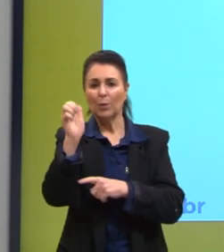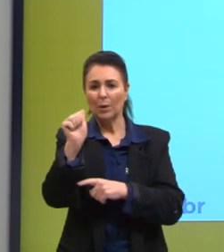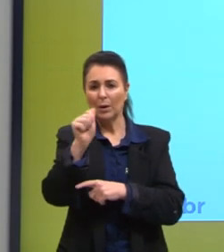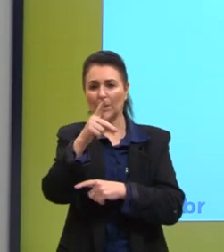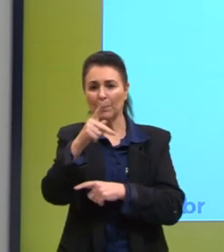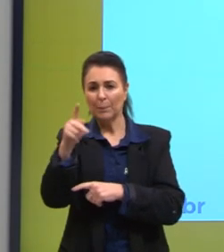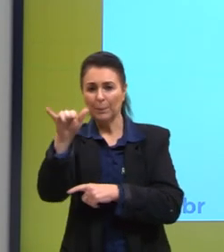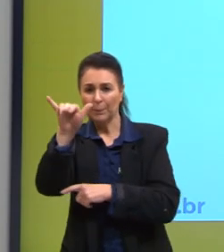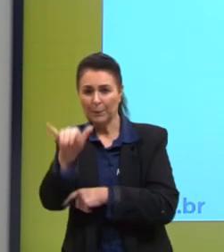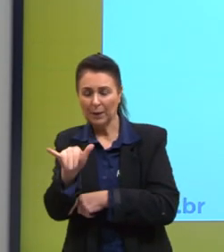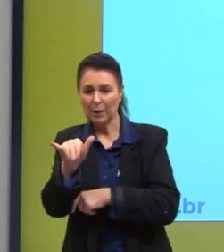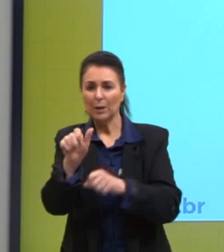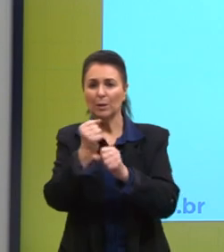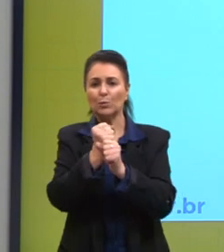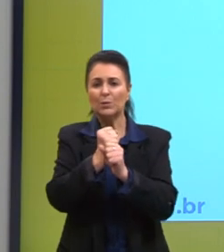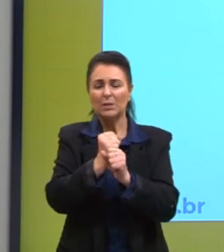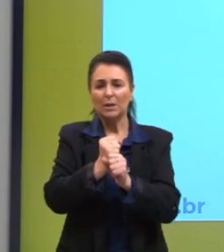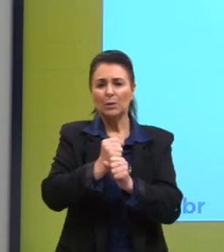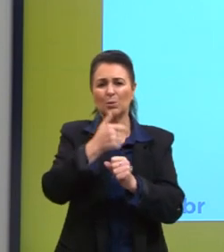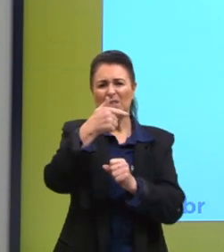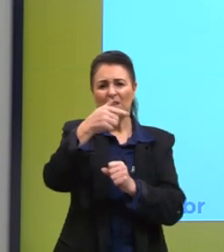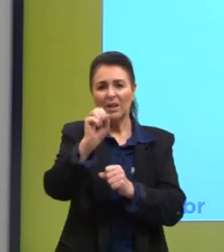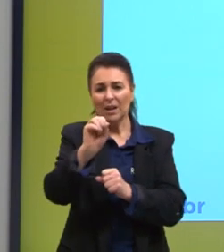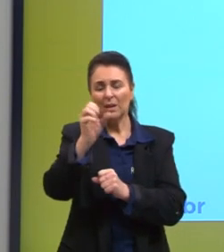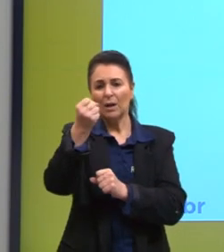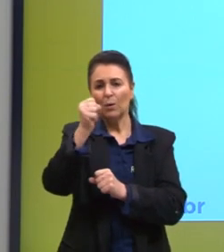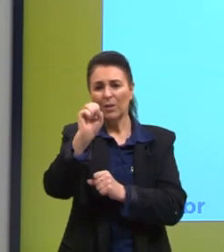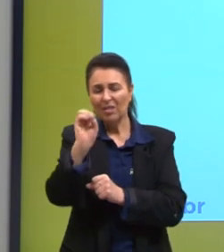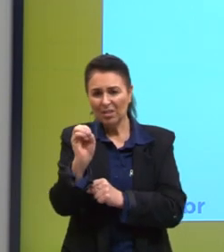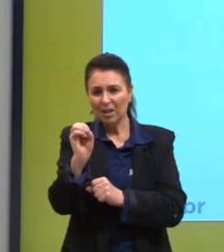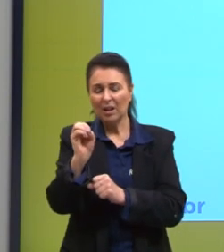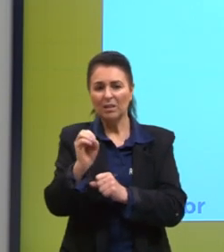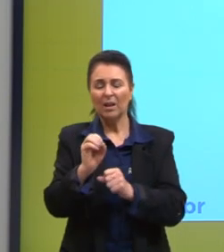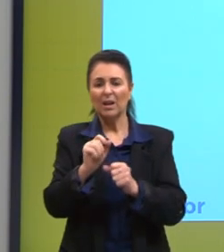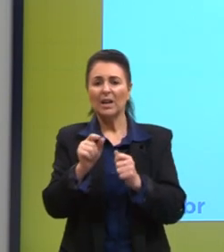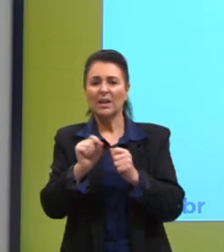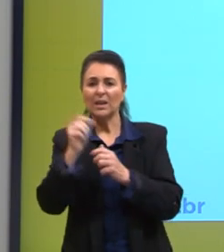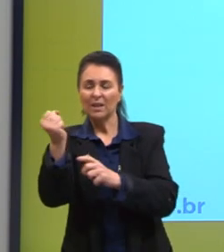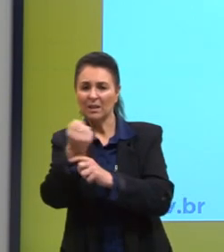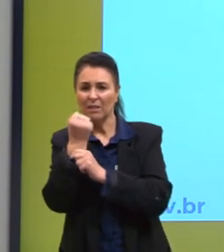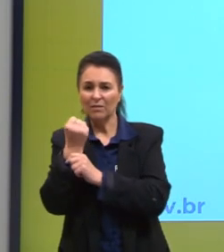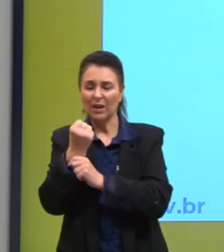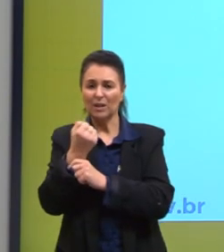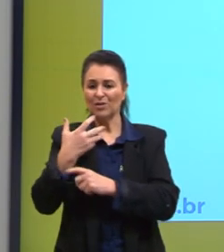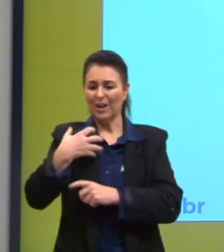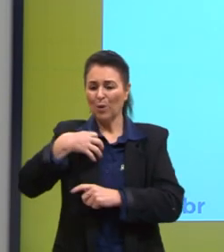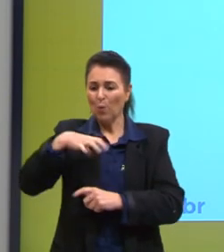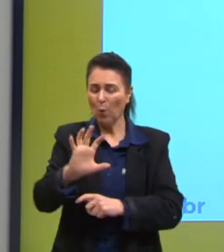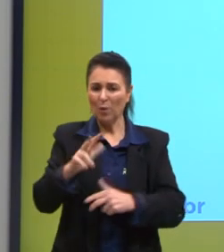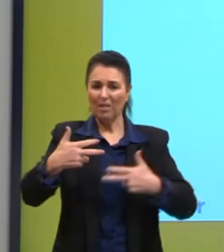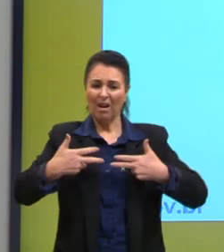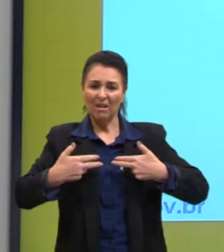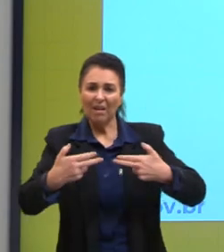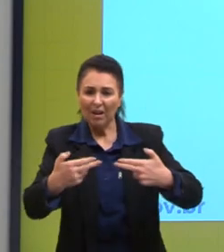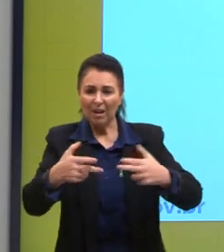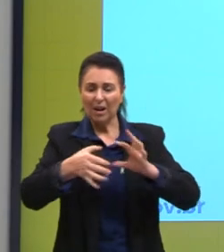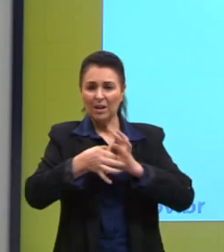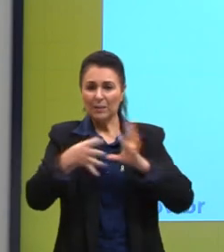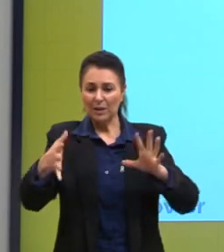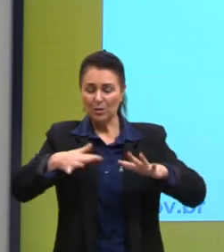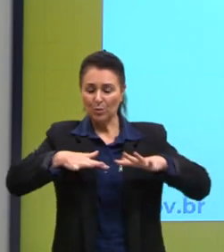anos 70, 80, que prega essa questão contra a guerra, liberdade, um movimento